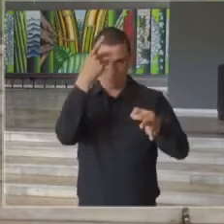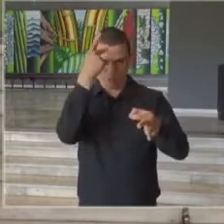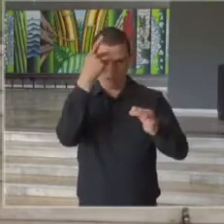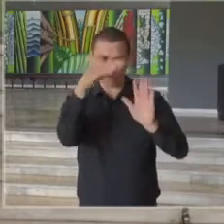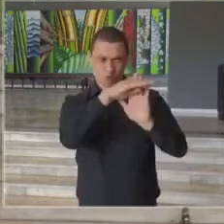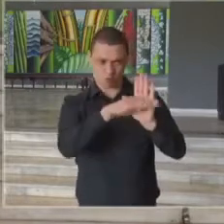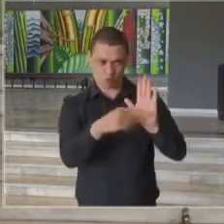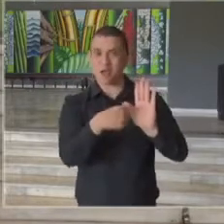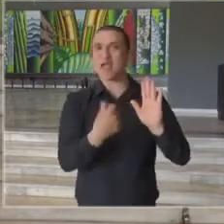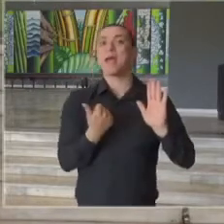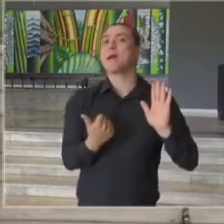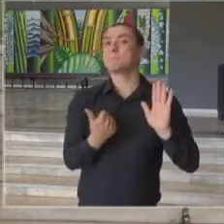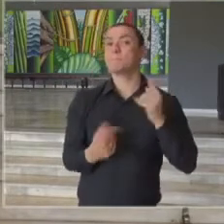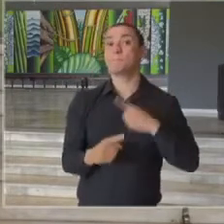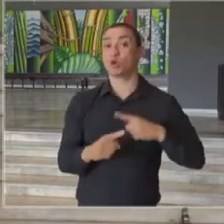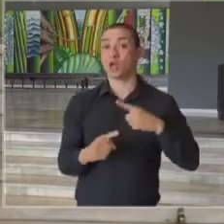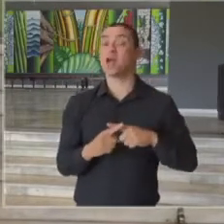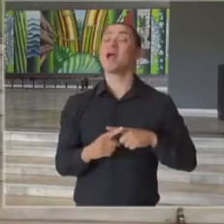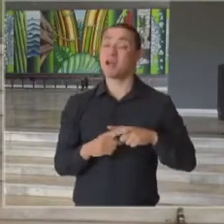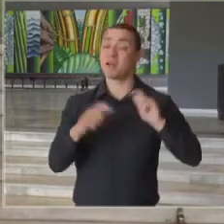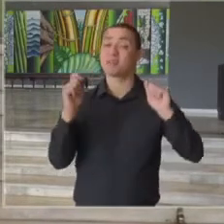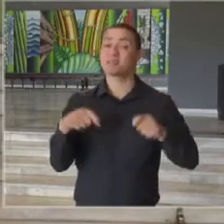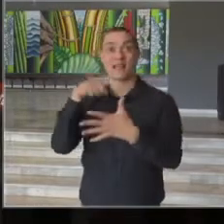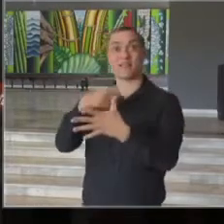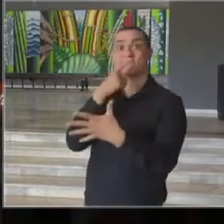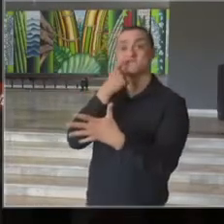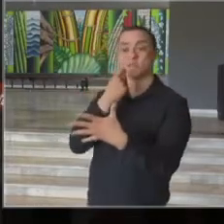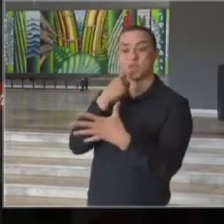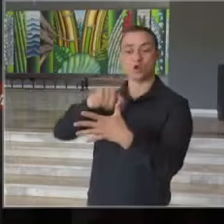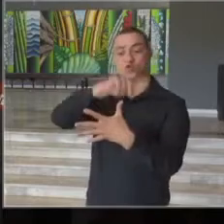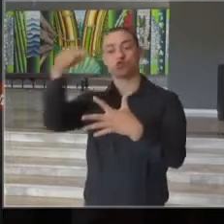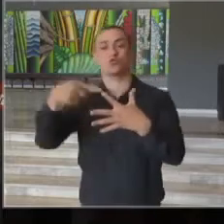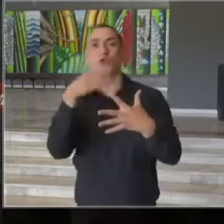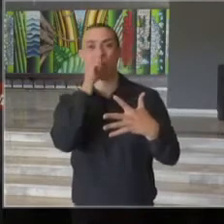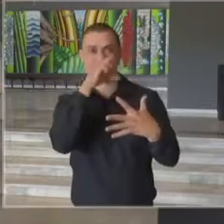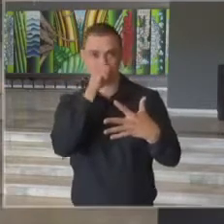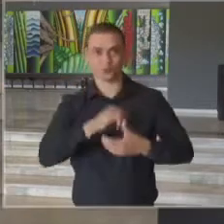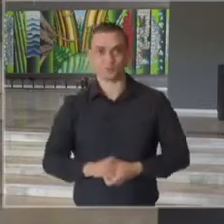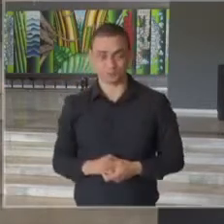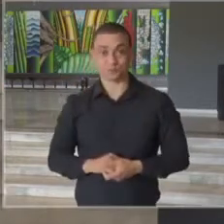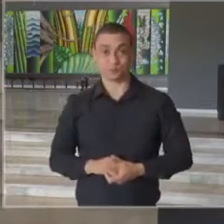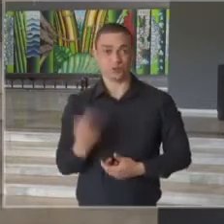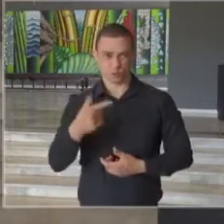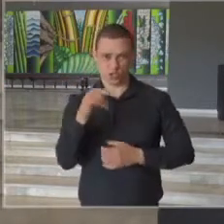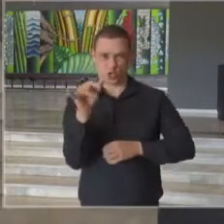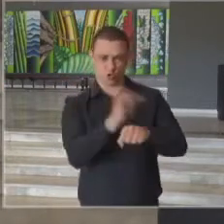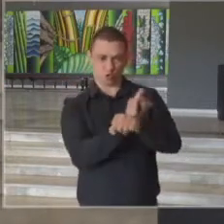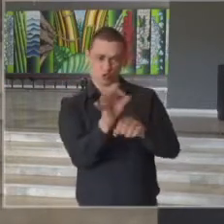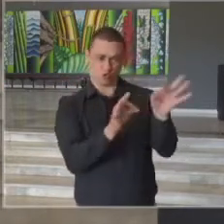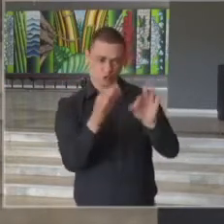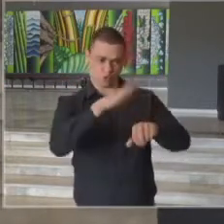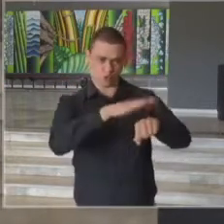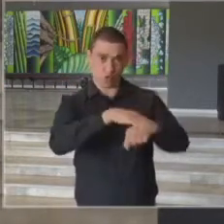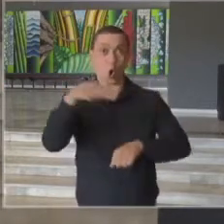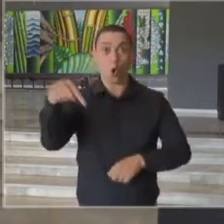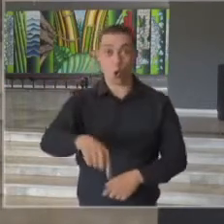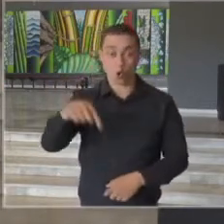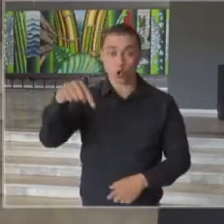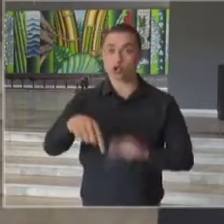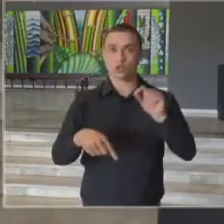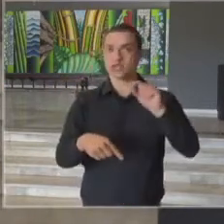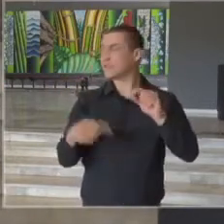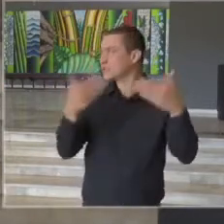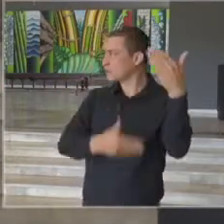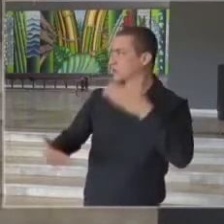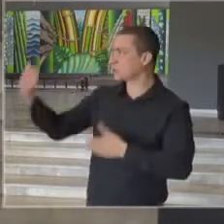eficiente exatamente por ser uma ferramenta dinâmica. Sobre a calibragem técnica que nós estamos realizando hoje, na